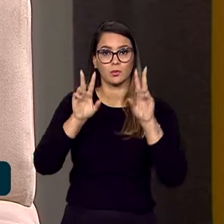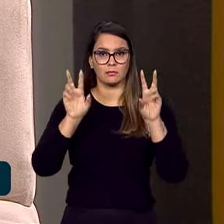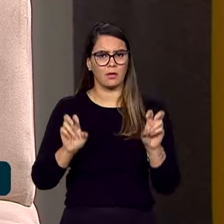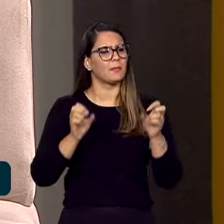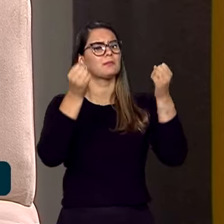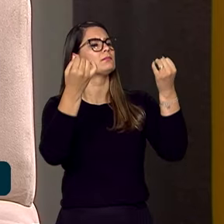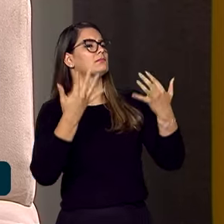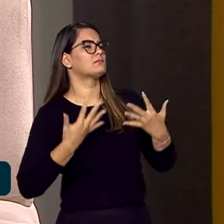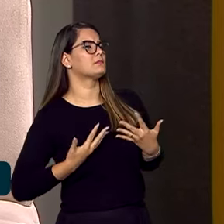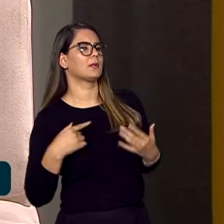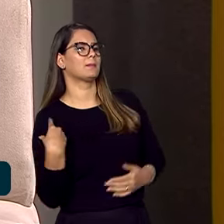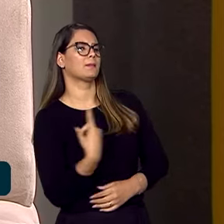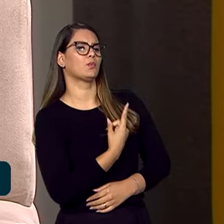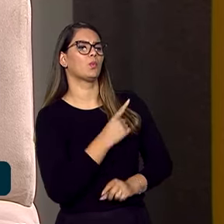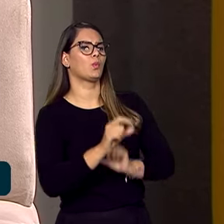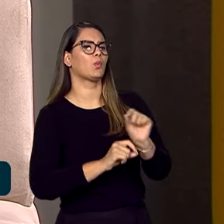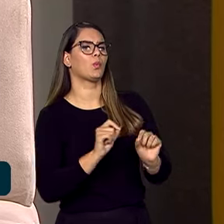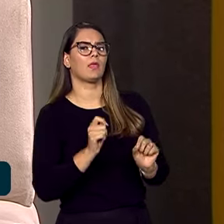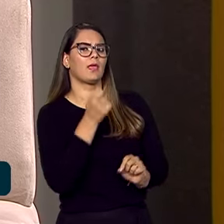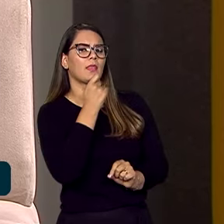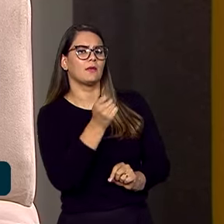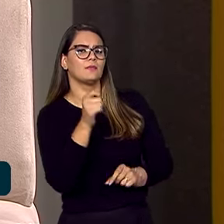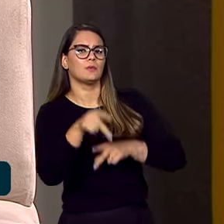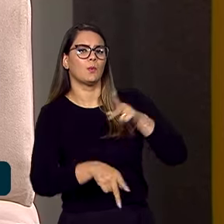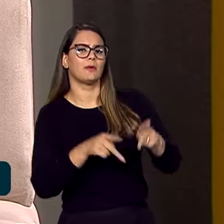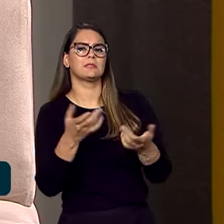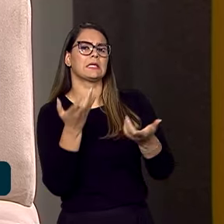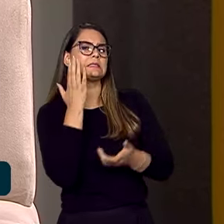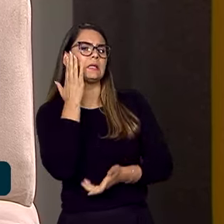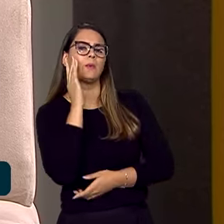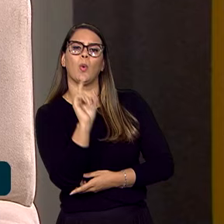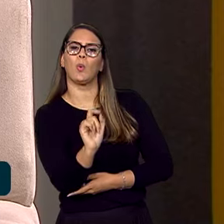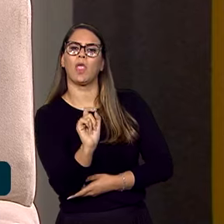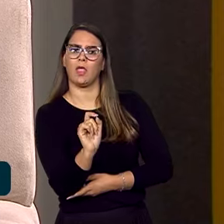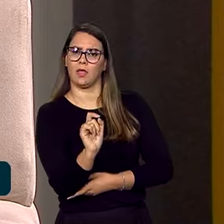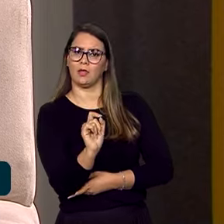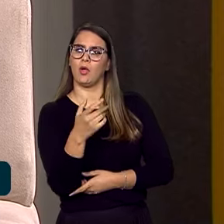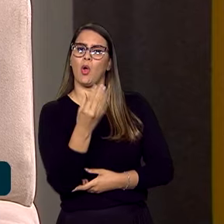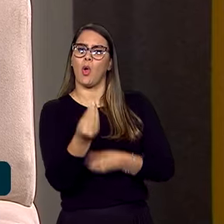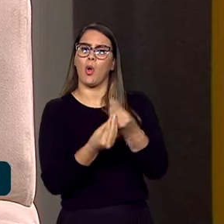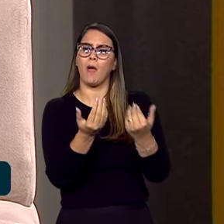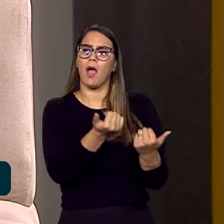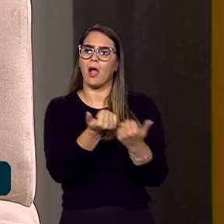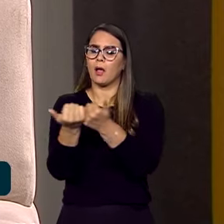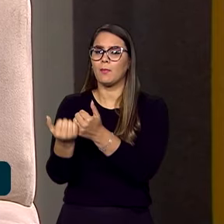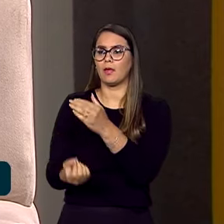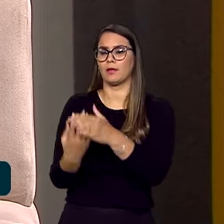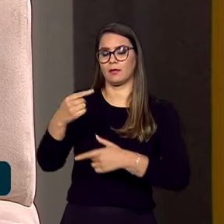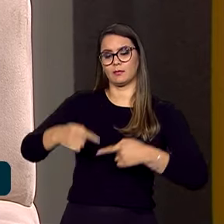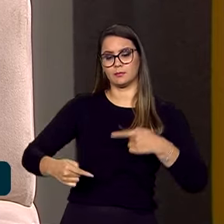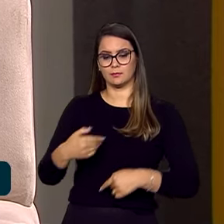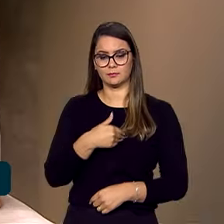dizendo para nós o que essa consulta quer saber da sociedade e como ela vai apoiar a formulação das políticas